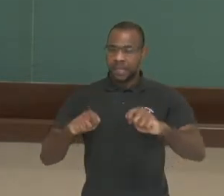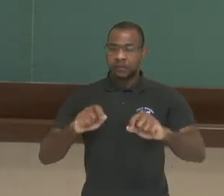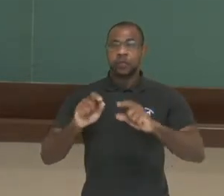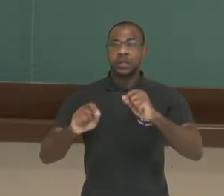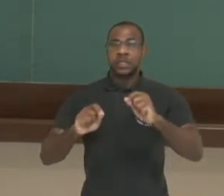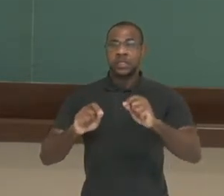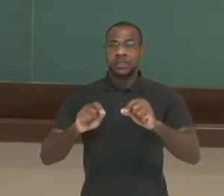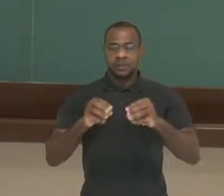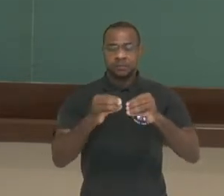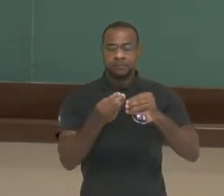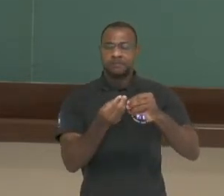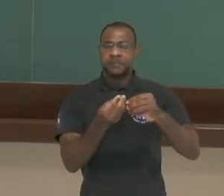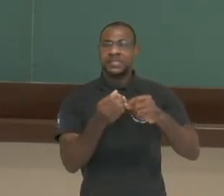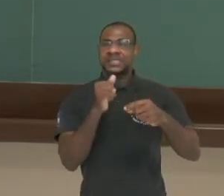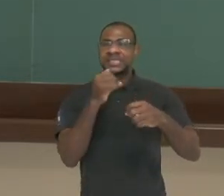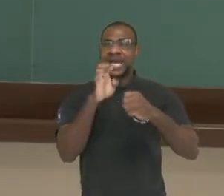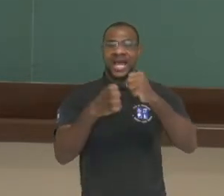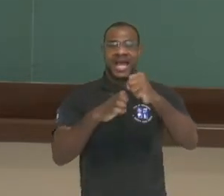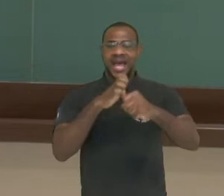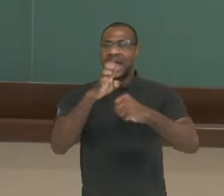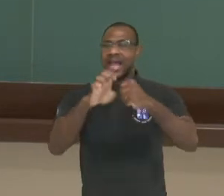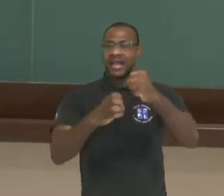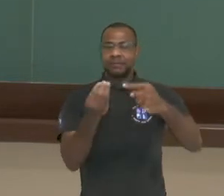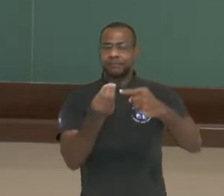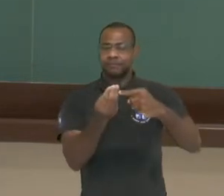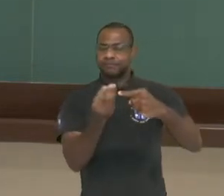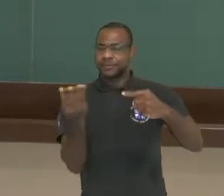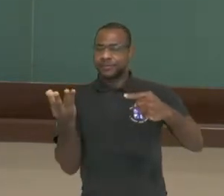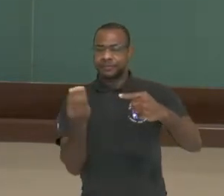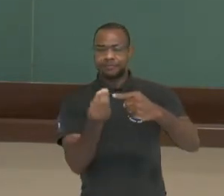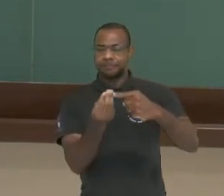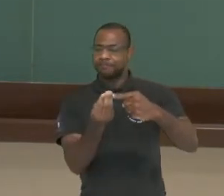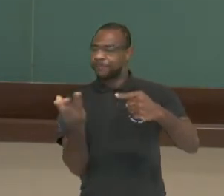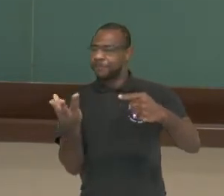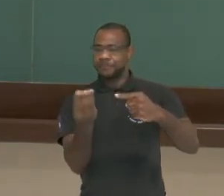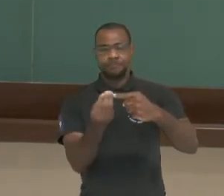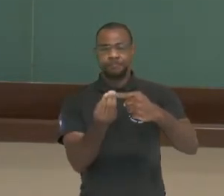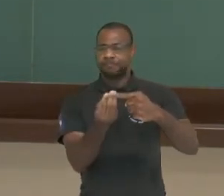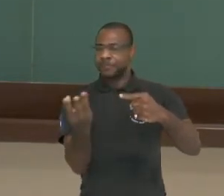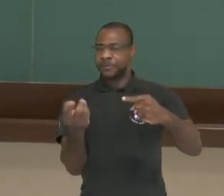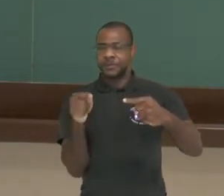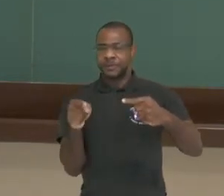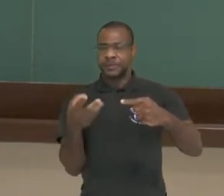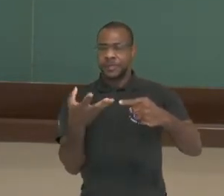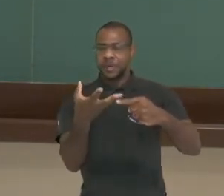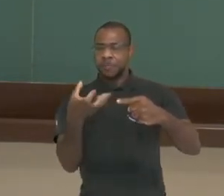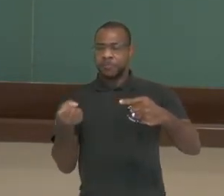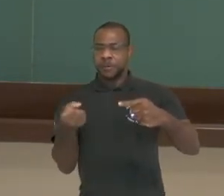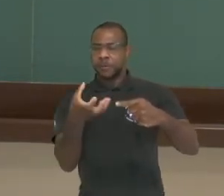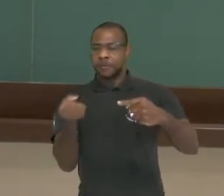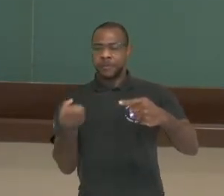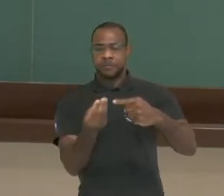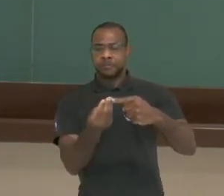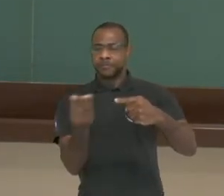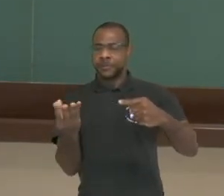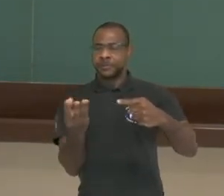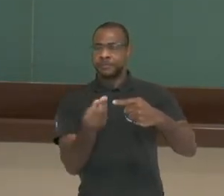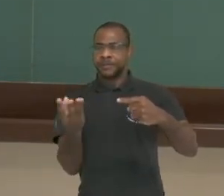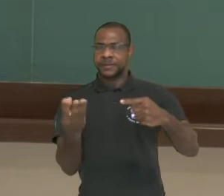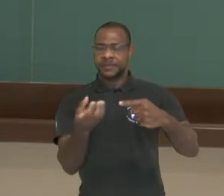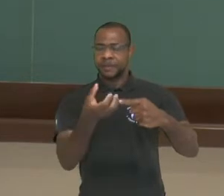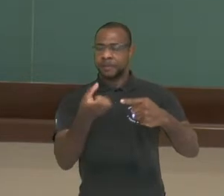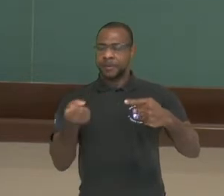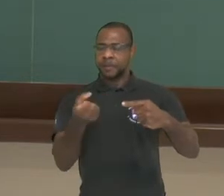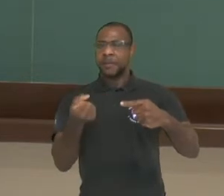transferência de elétrons, isso mesmo. A transferência de um elétron que tende ali a ceder, a dar,